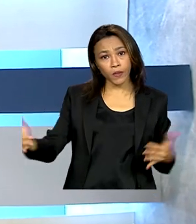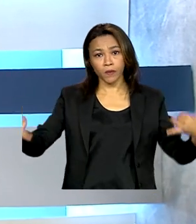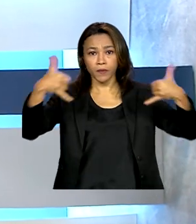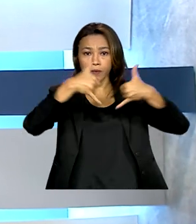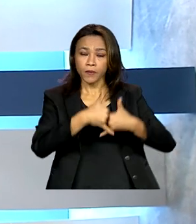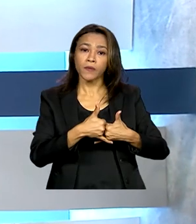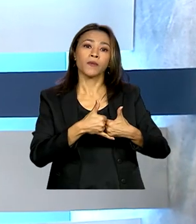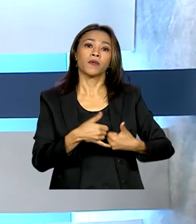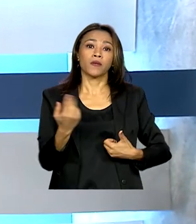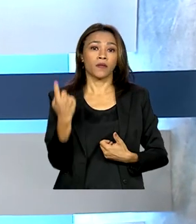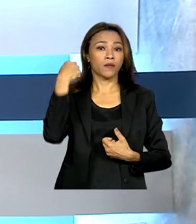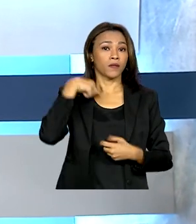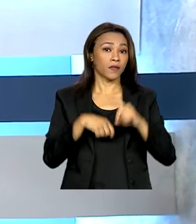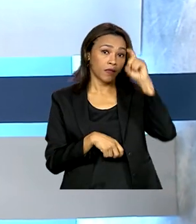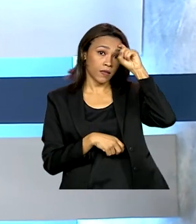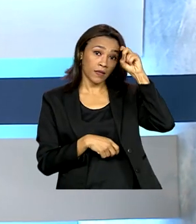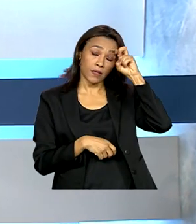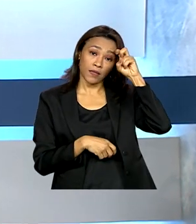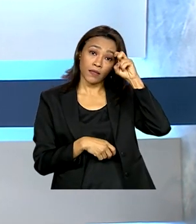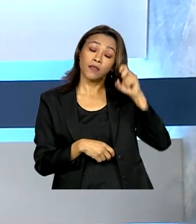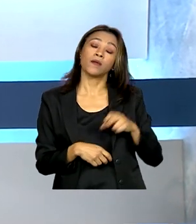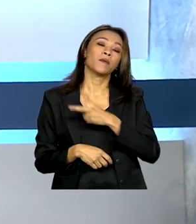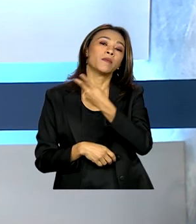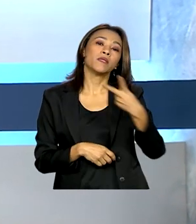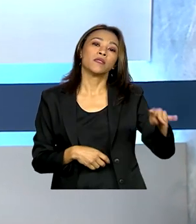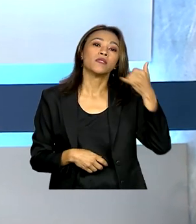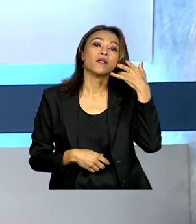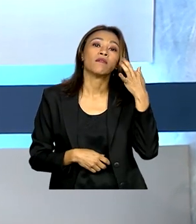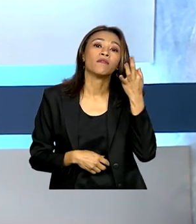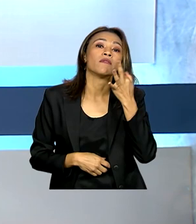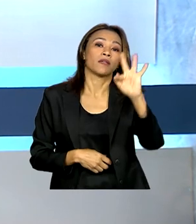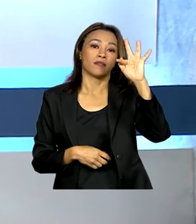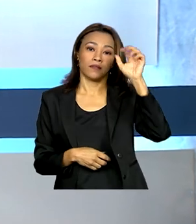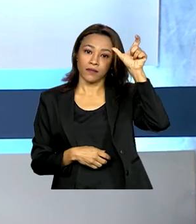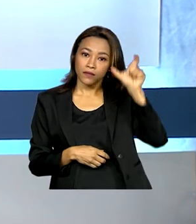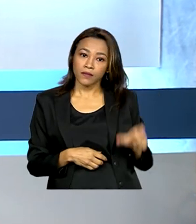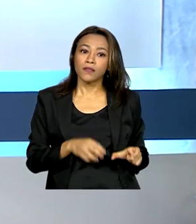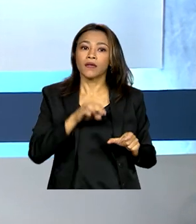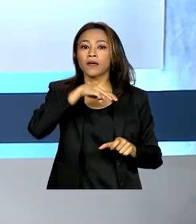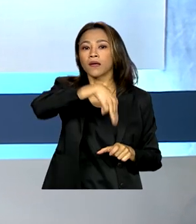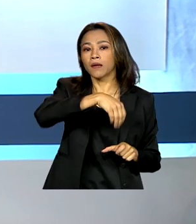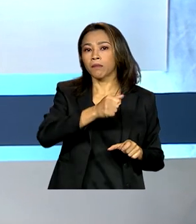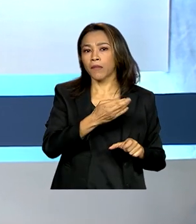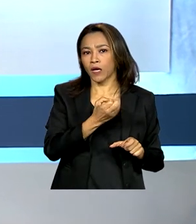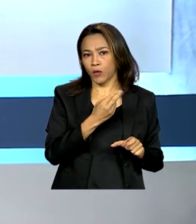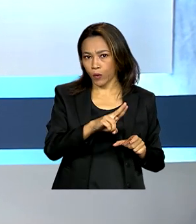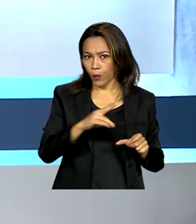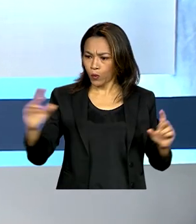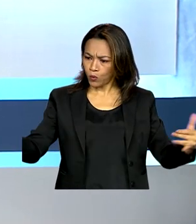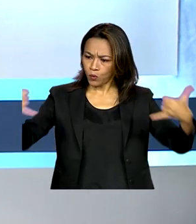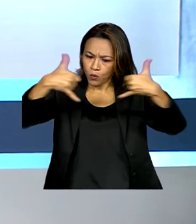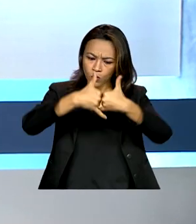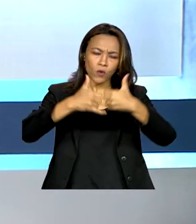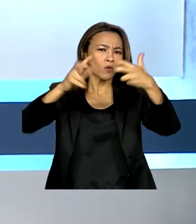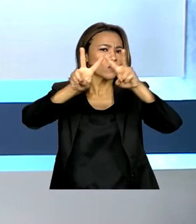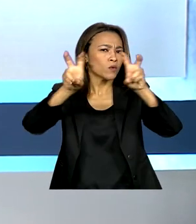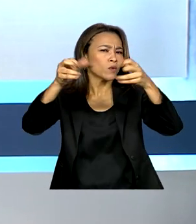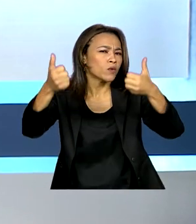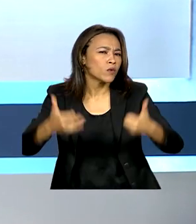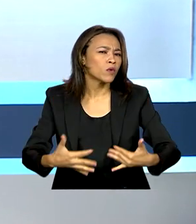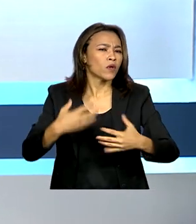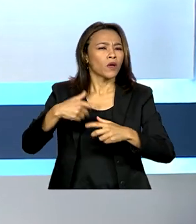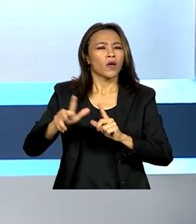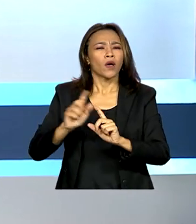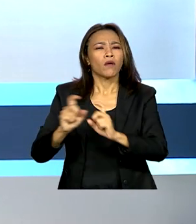nesta quinta-feira com o presidente francês, Emmanuel Macron. Os dois chefes de Estado falaram sobre governança global,